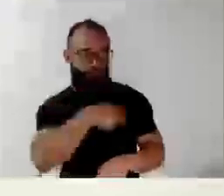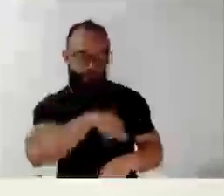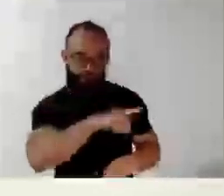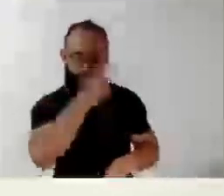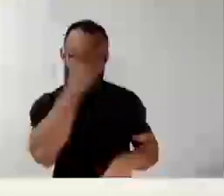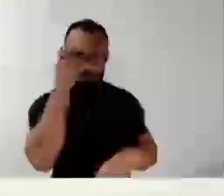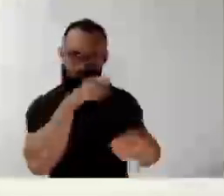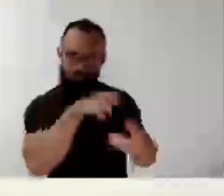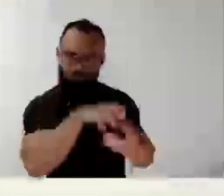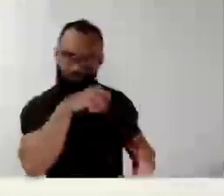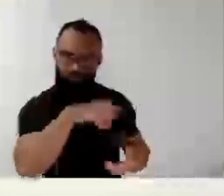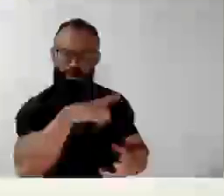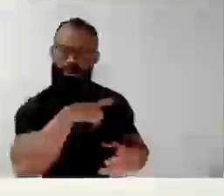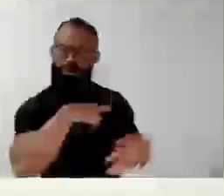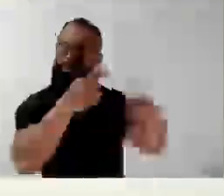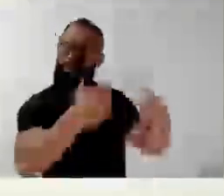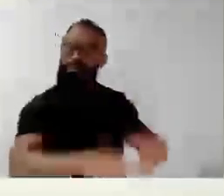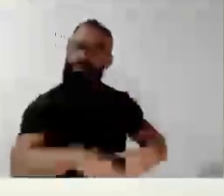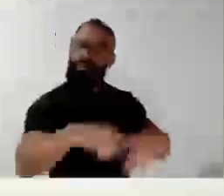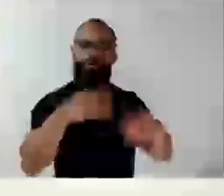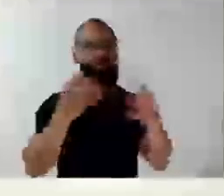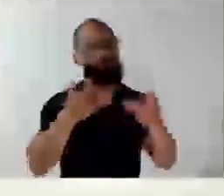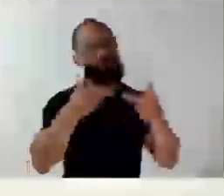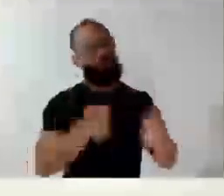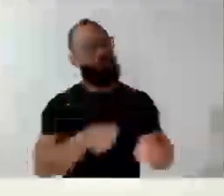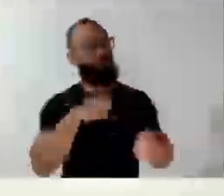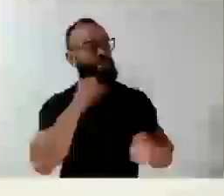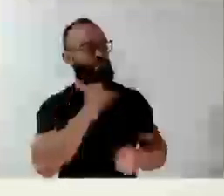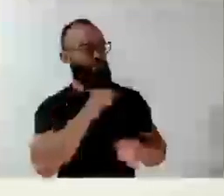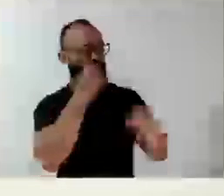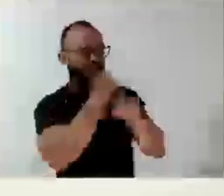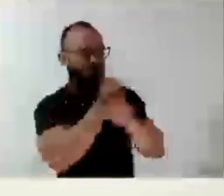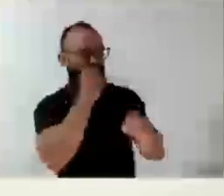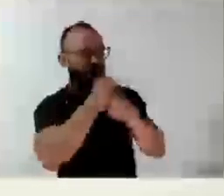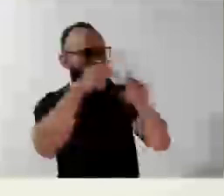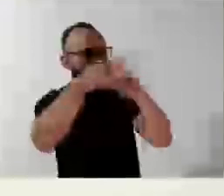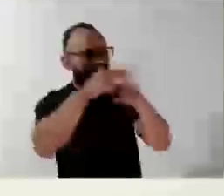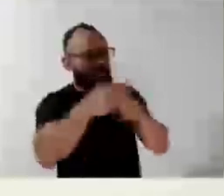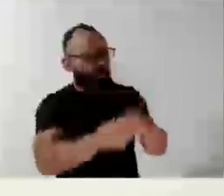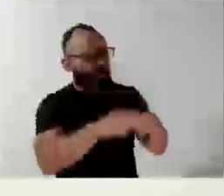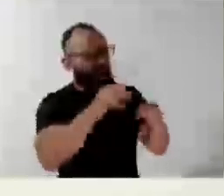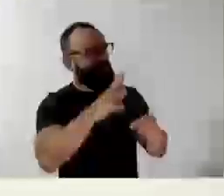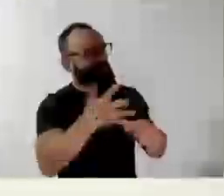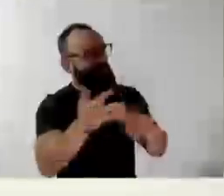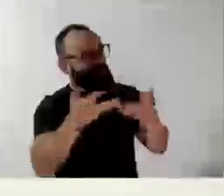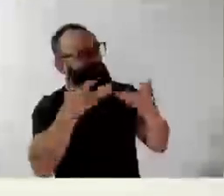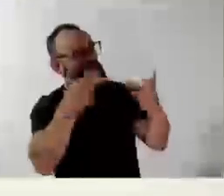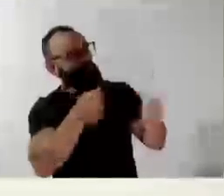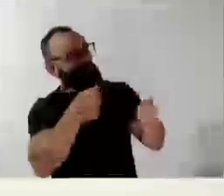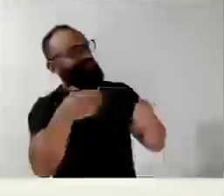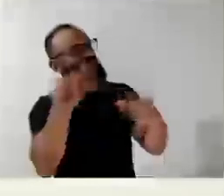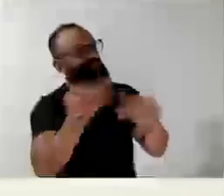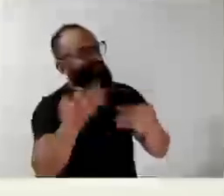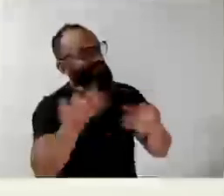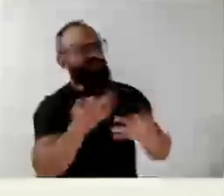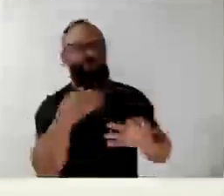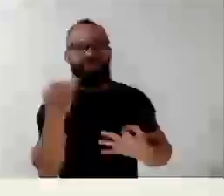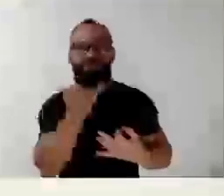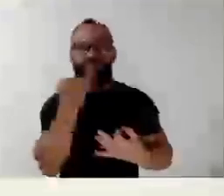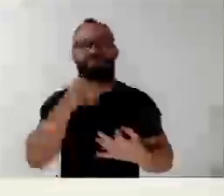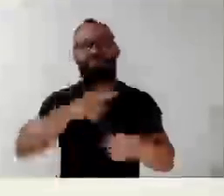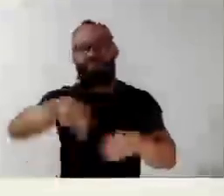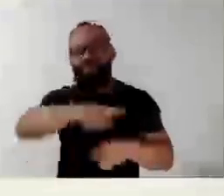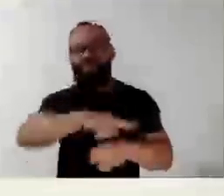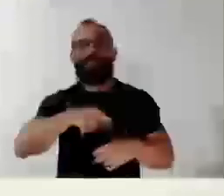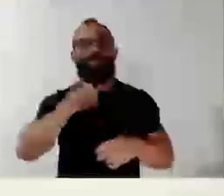espaço maravilhoso, que se estivesse revitalizado, se estivesse sendo usufruído, seria de grande importância para todos aqueles grupos de idosos do